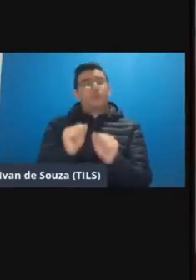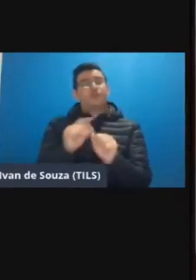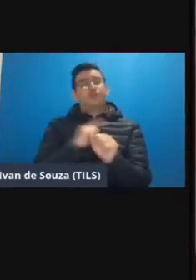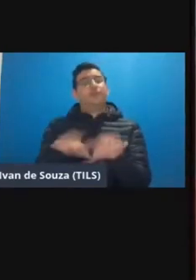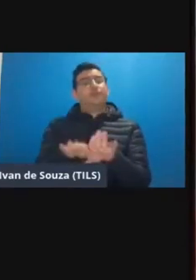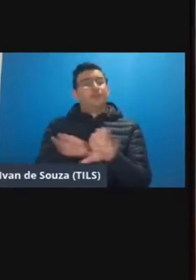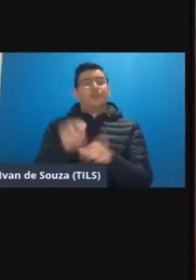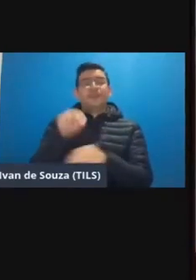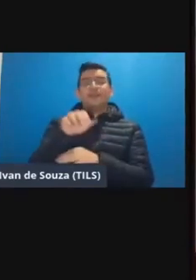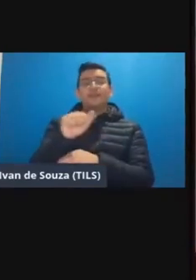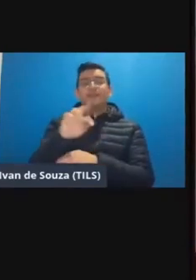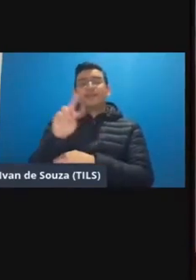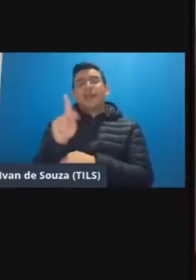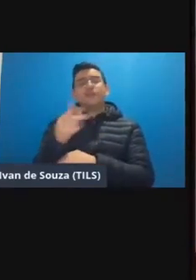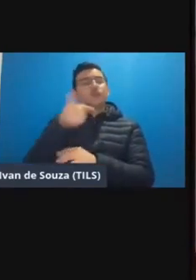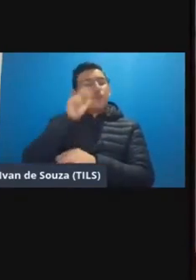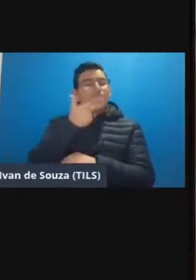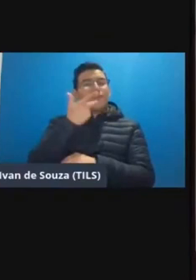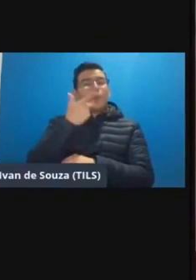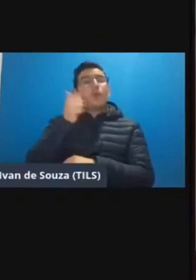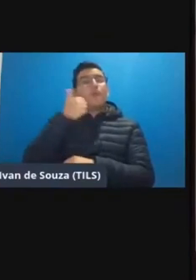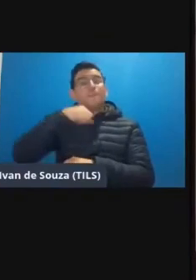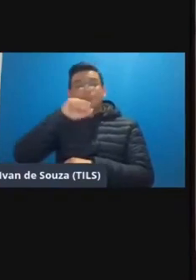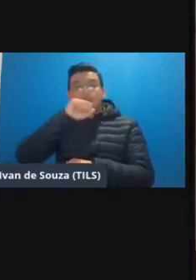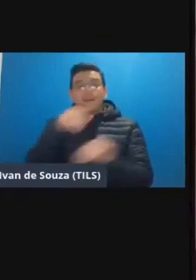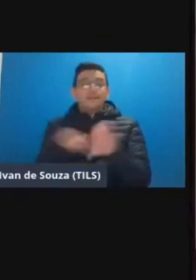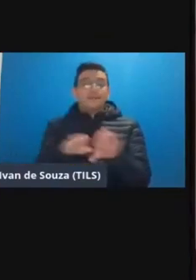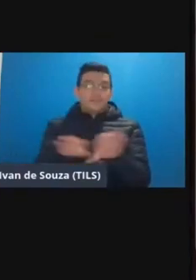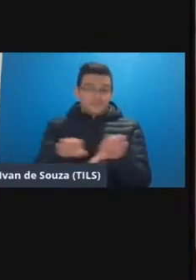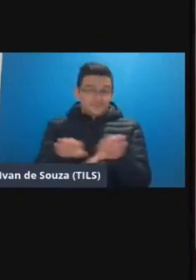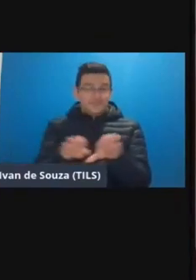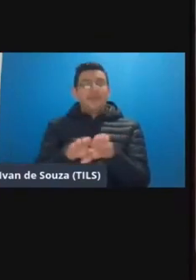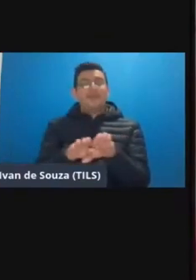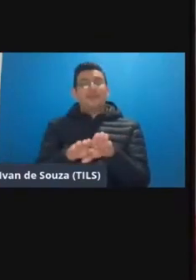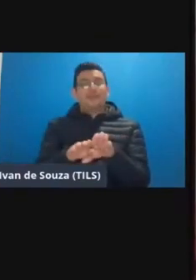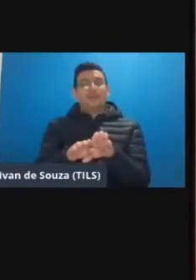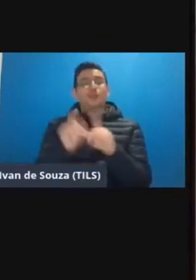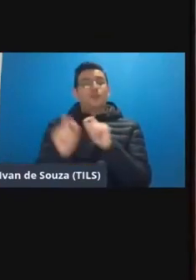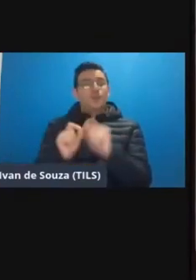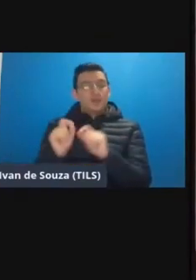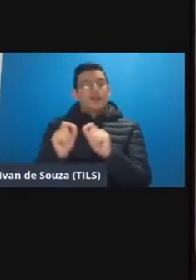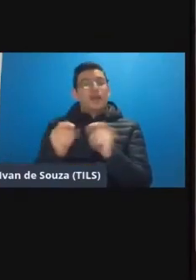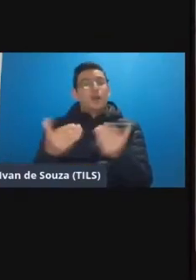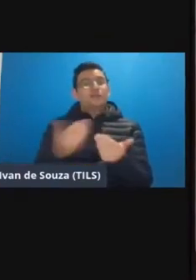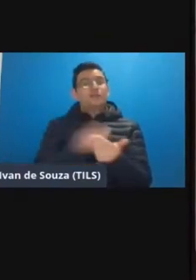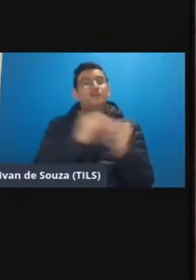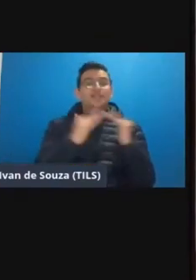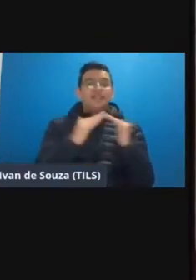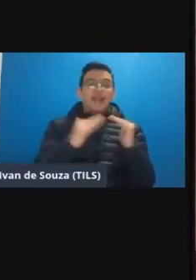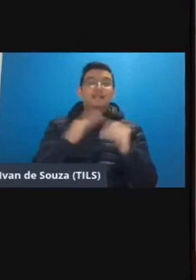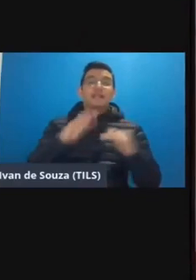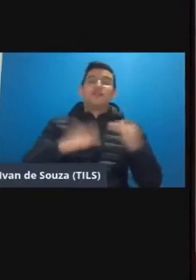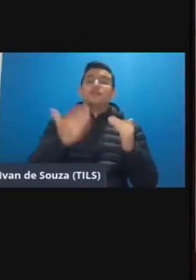Natália ontem comentava é ser mãe também né as funções estamos em casa então de repente